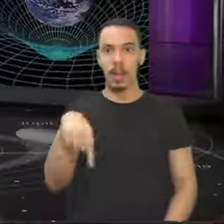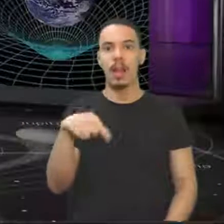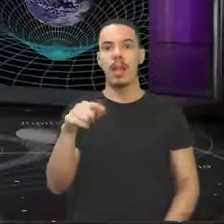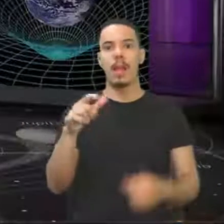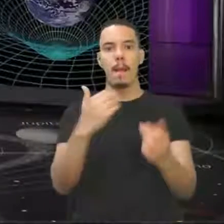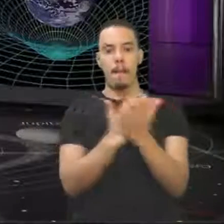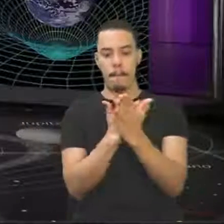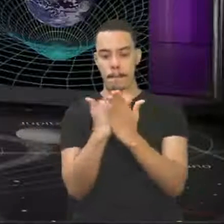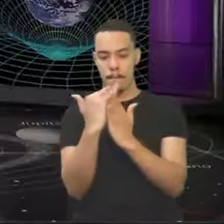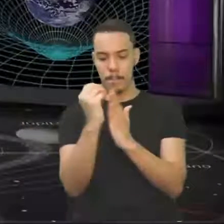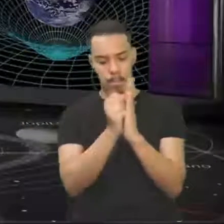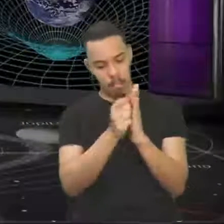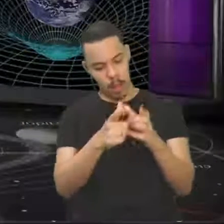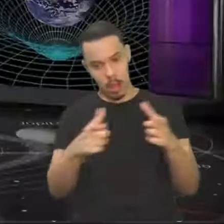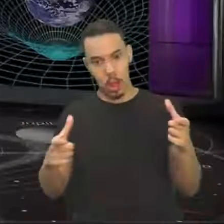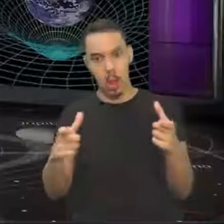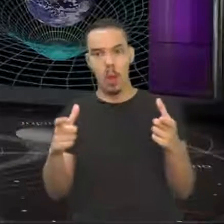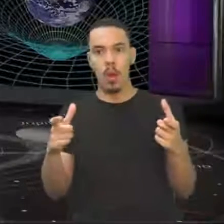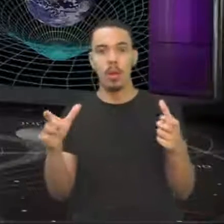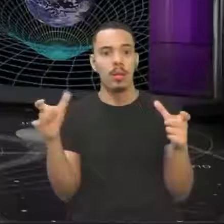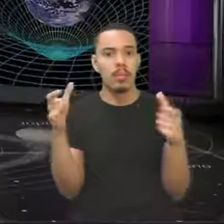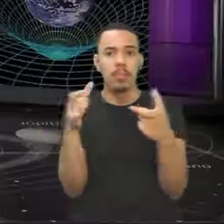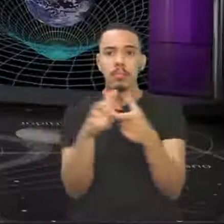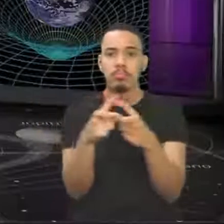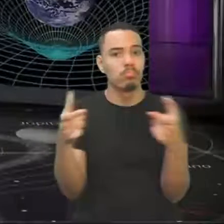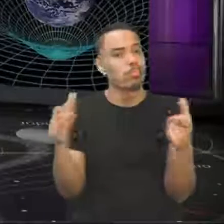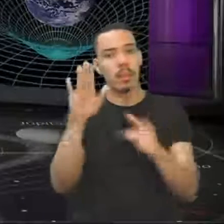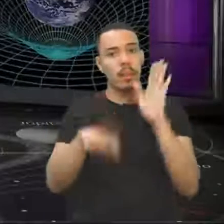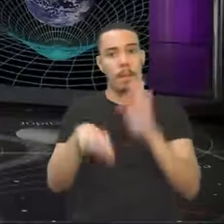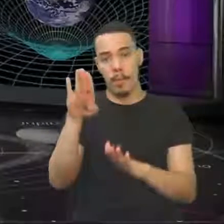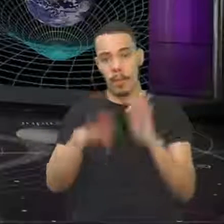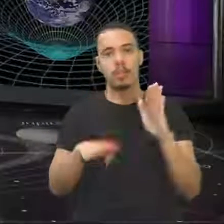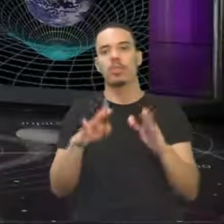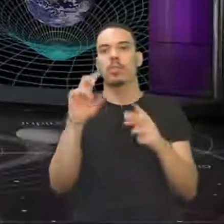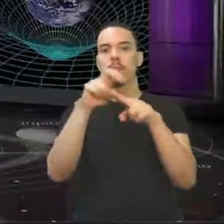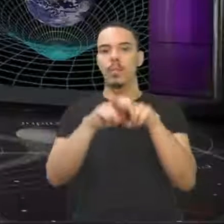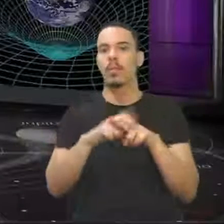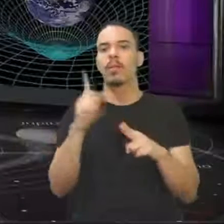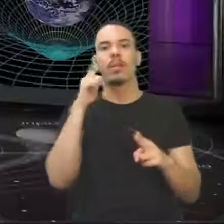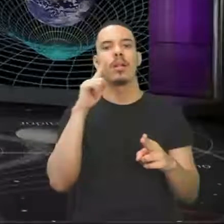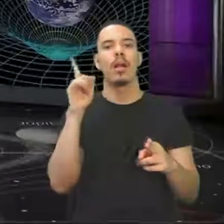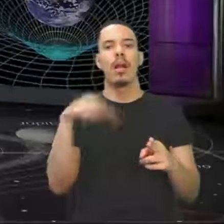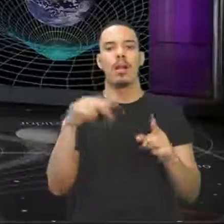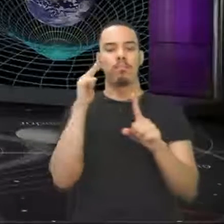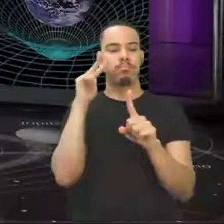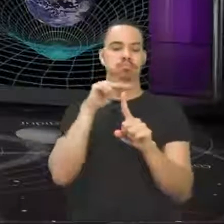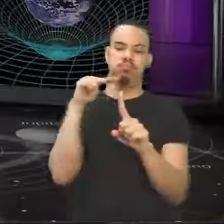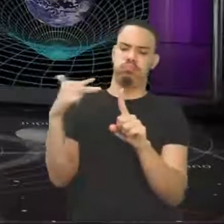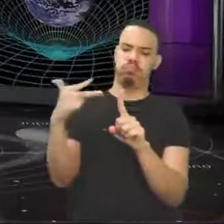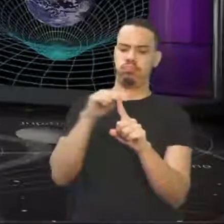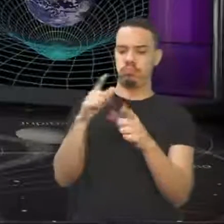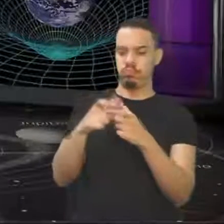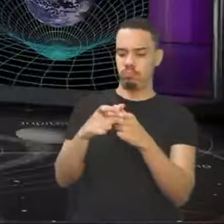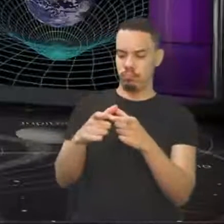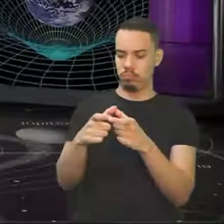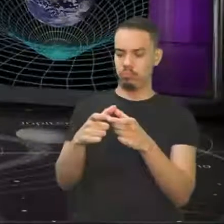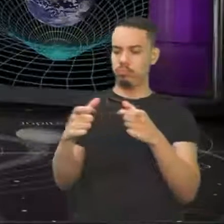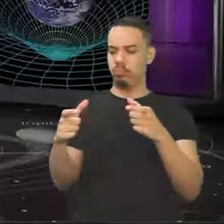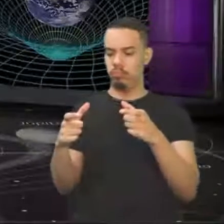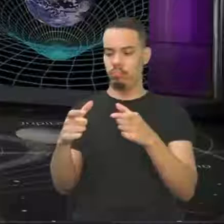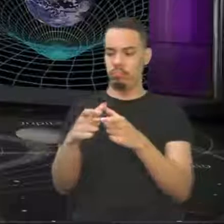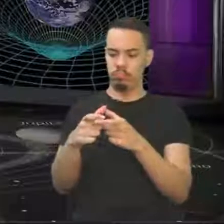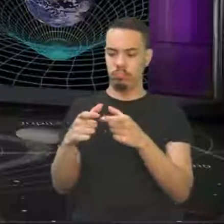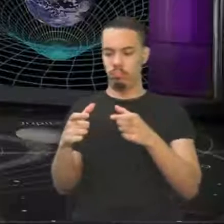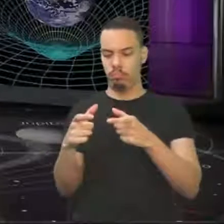dilatar mais, se ele é pequenininho, dilata, mas não dilata tanto, então tem que ser proporcional, a dilatação é proporcional ao volume